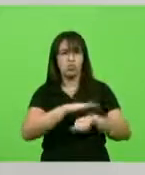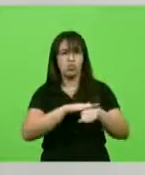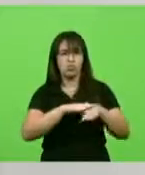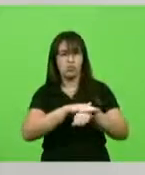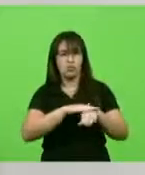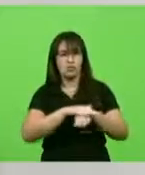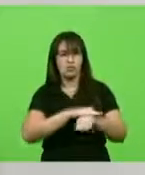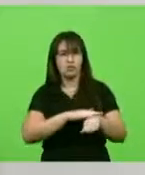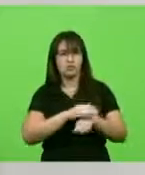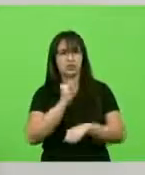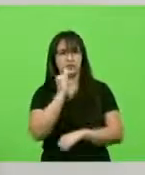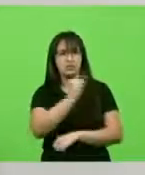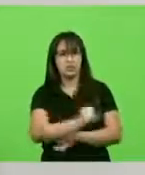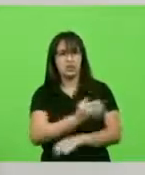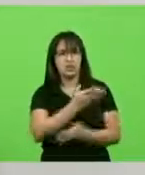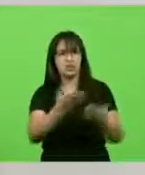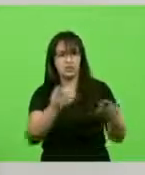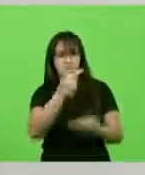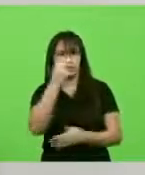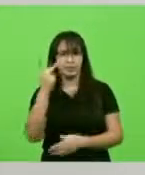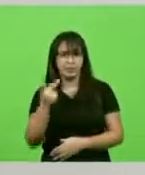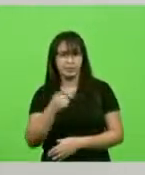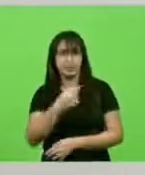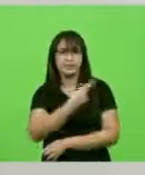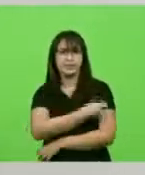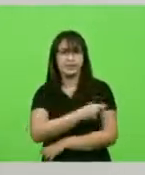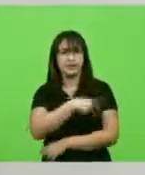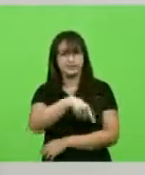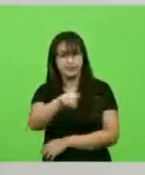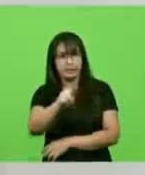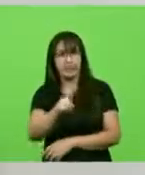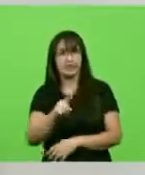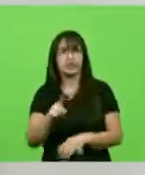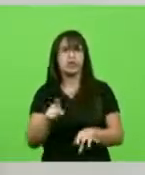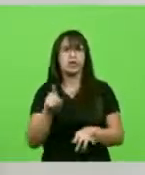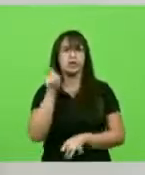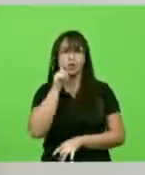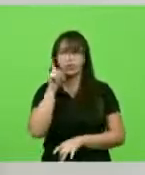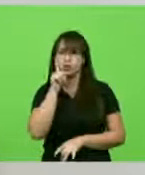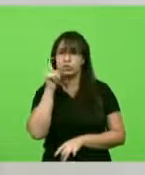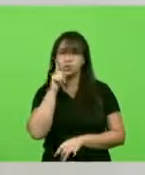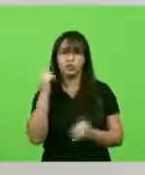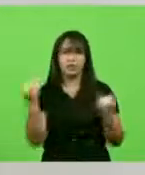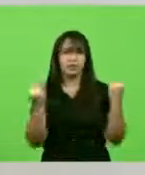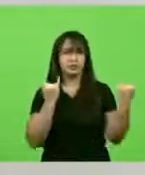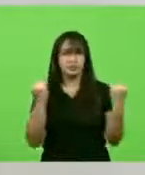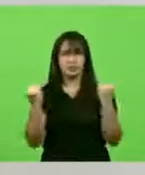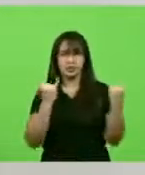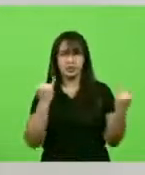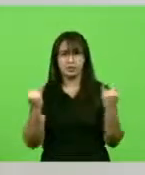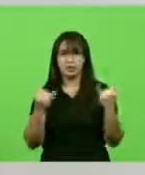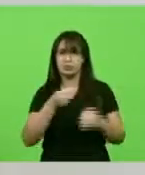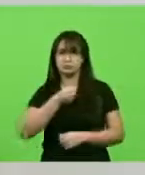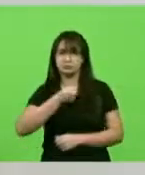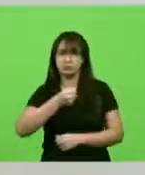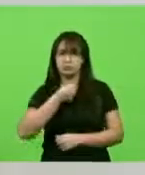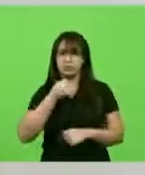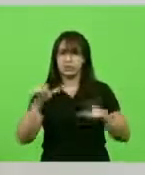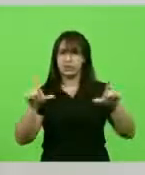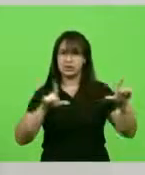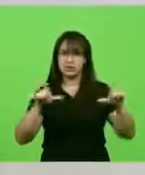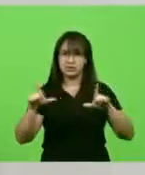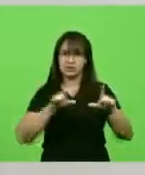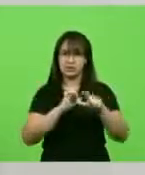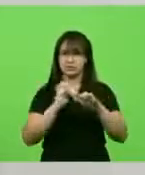buscar as informações e todos os dias nós temos informação através da imprensa, através das autoridades, sejam elas